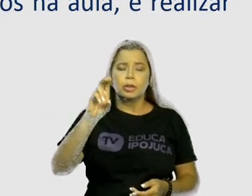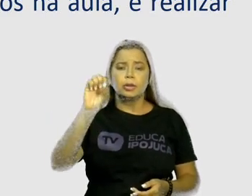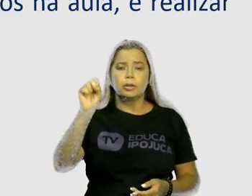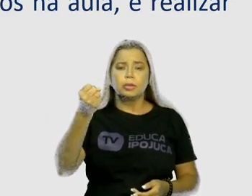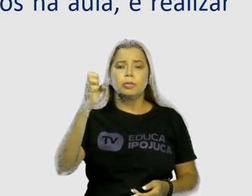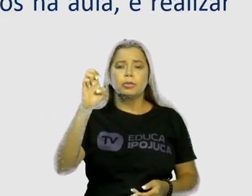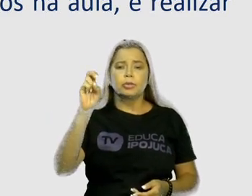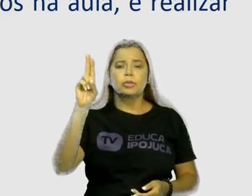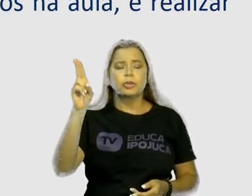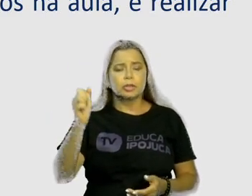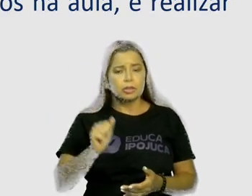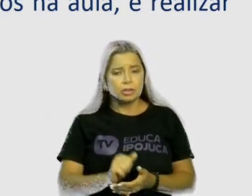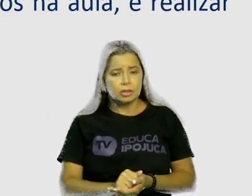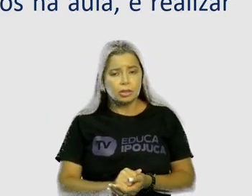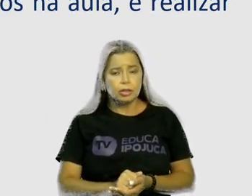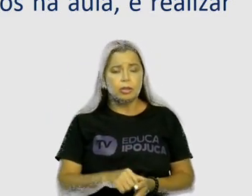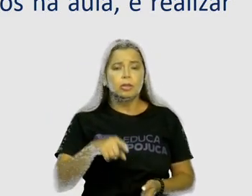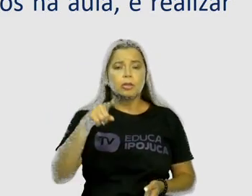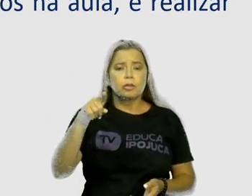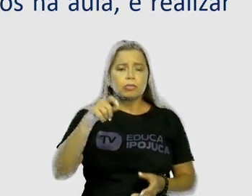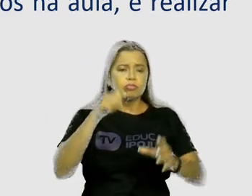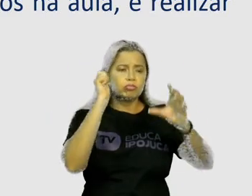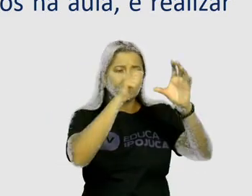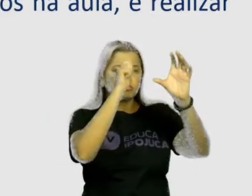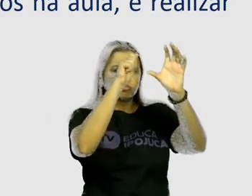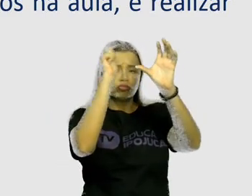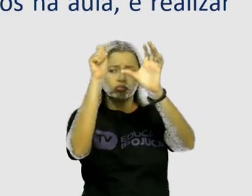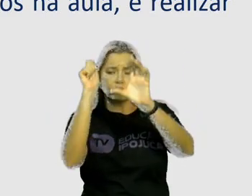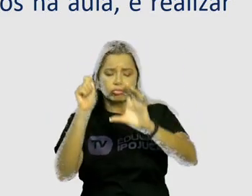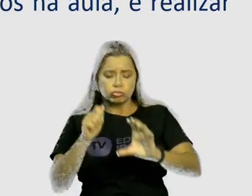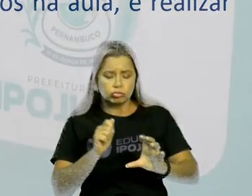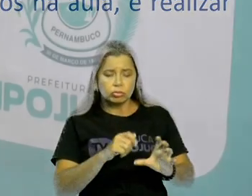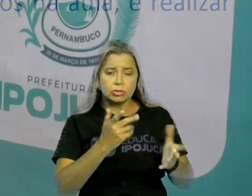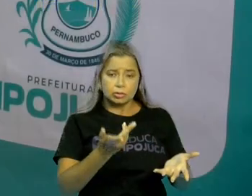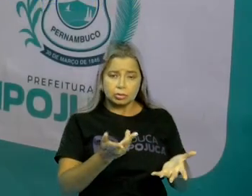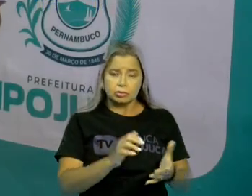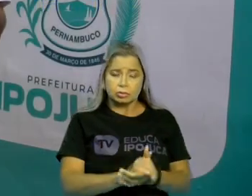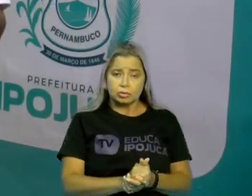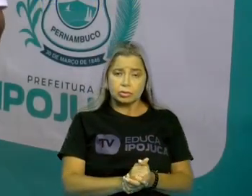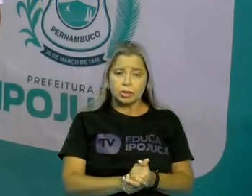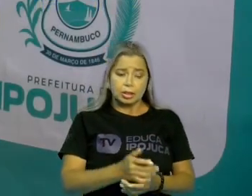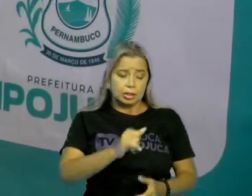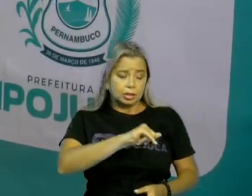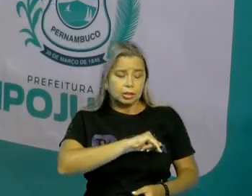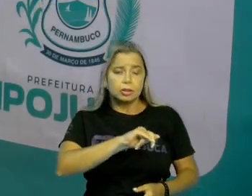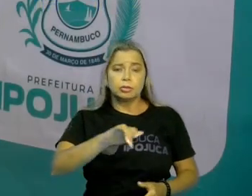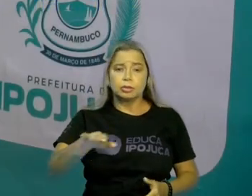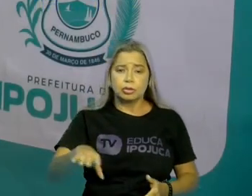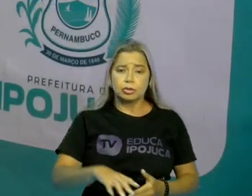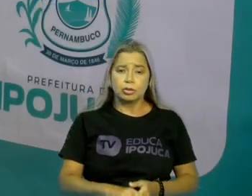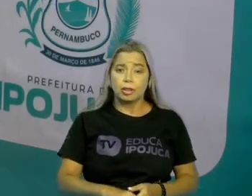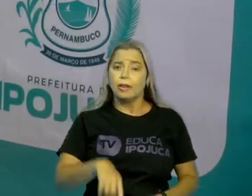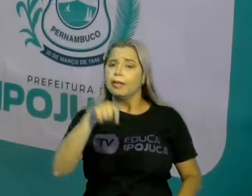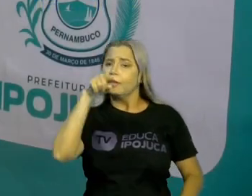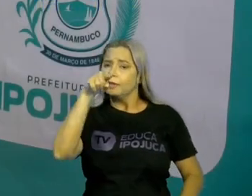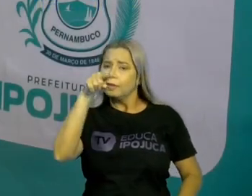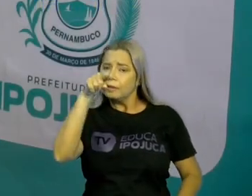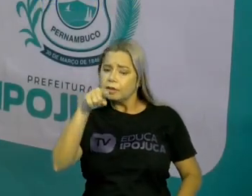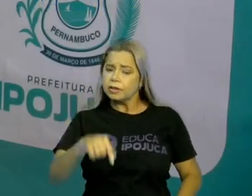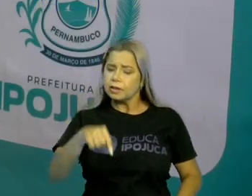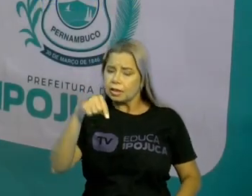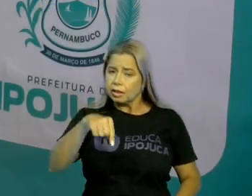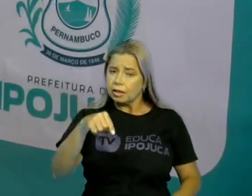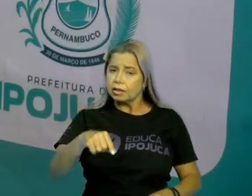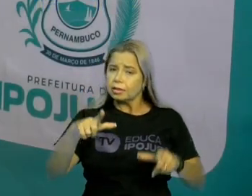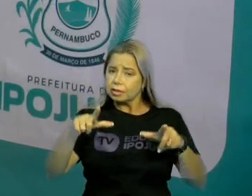Arquitetura ou escultura ou artesões do município do Ipojuca? Você, como ipojucano, já teve esse ato de conhecer